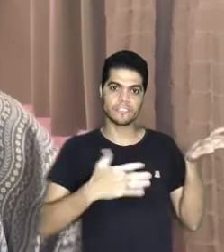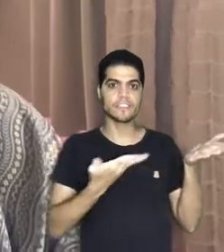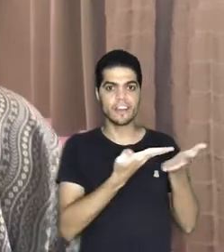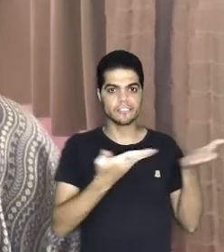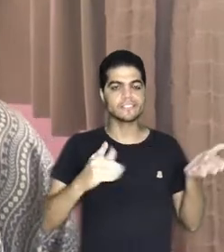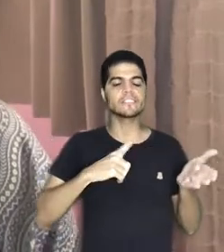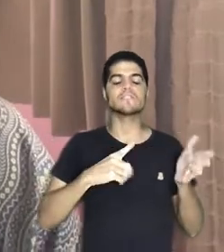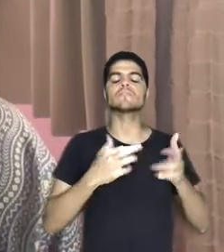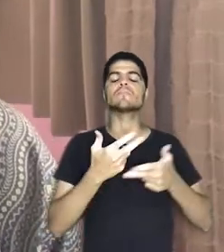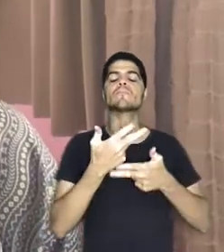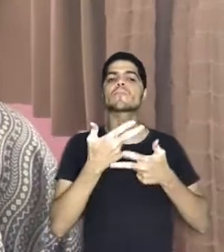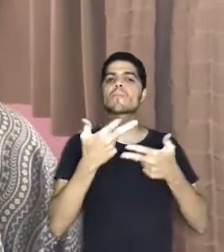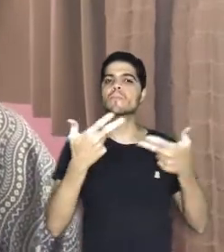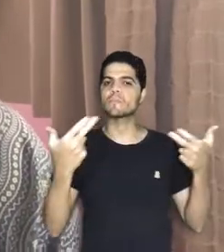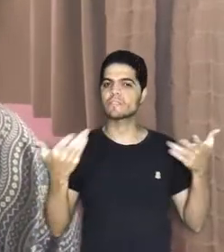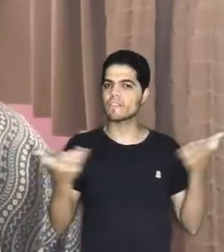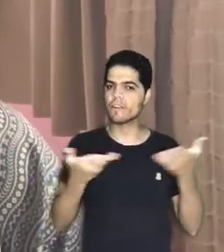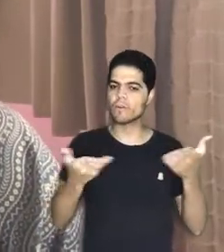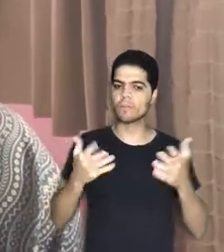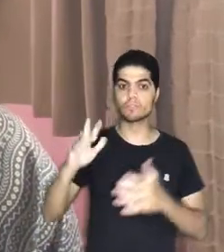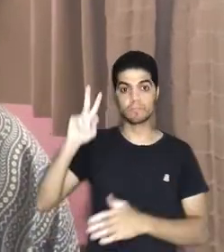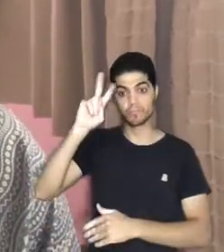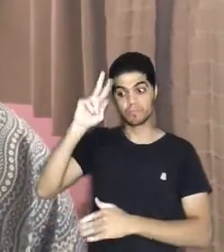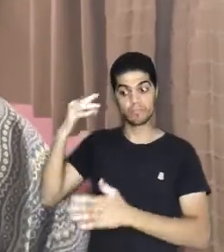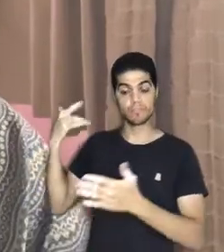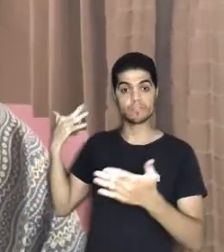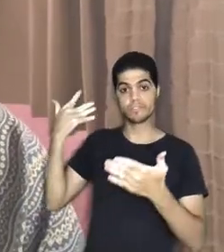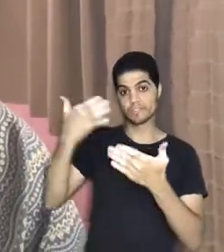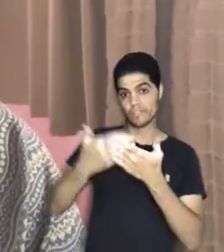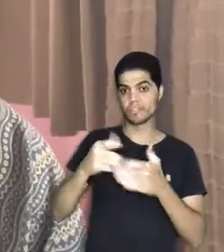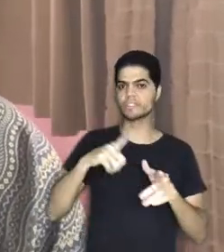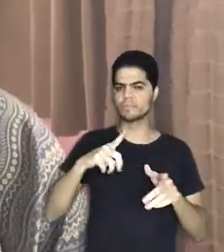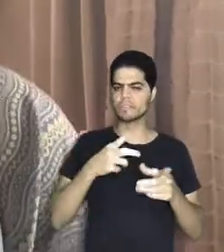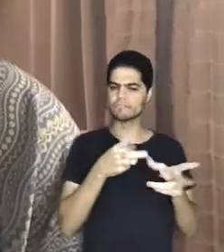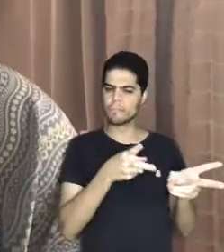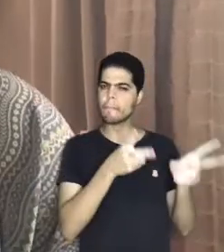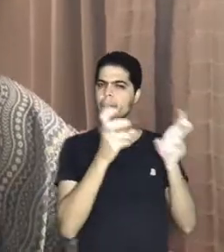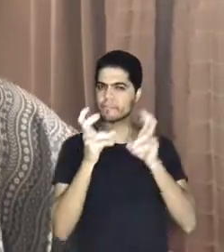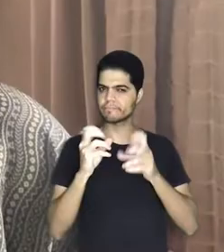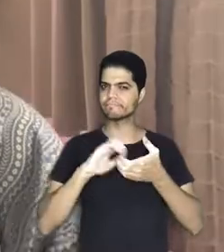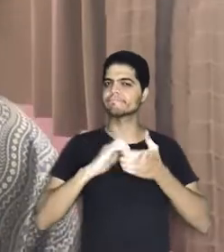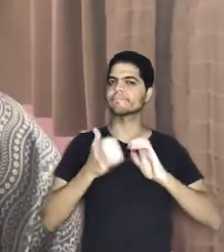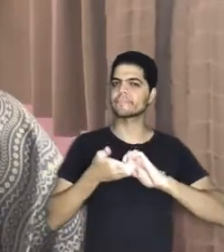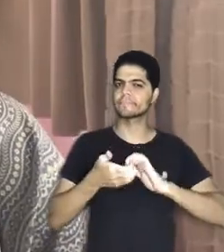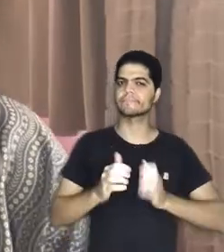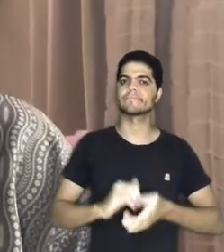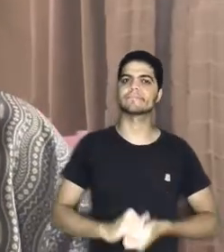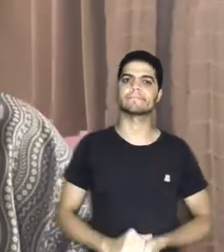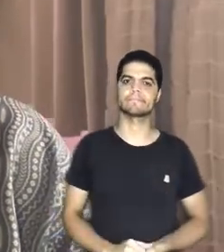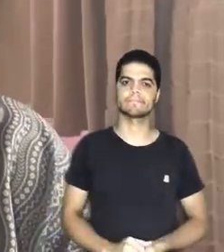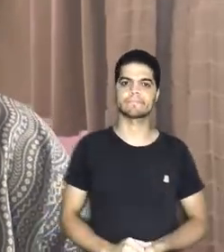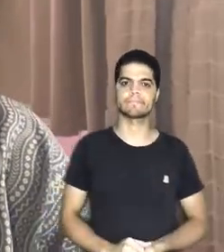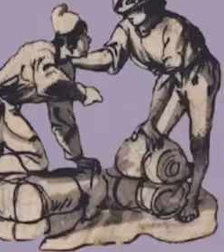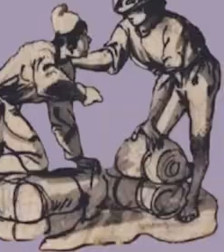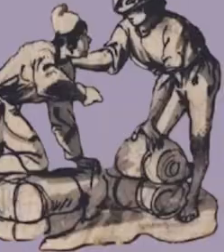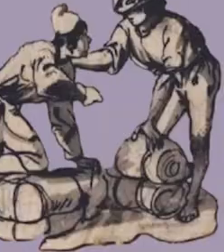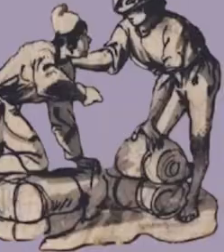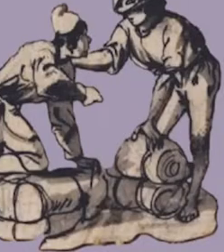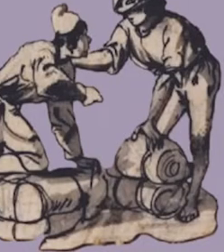Por meio dessa atividade temos então a problematização deste momento histórico e temos um olhar crítico sobre a arte.